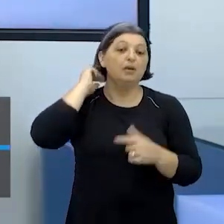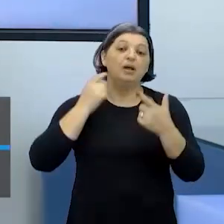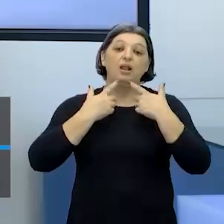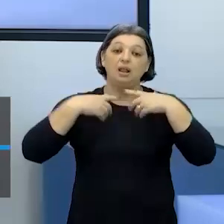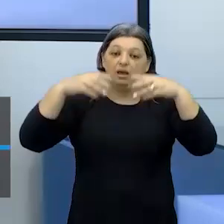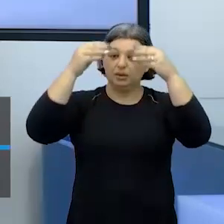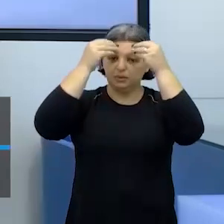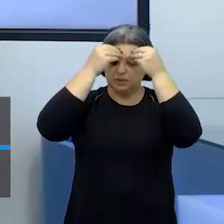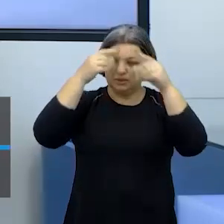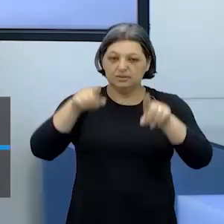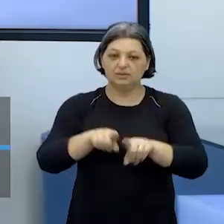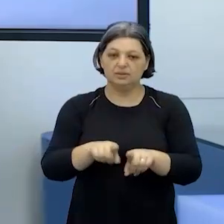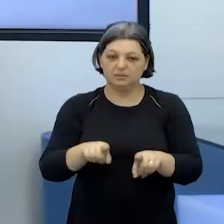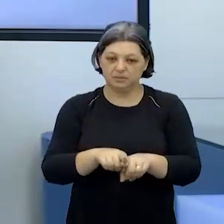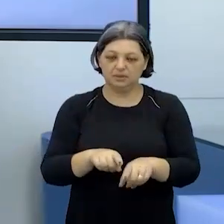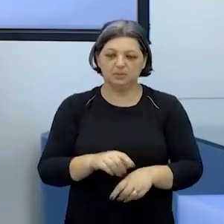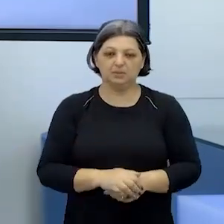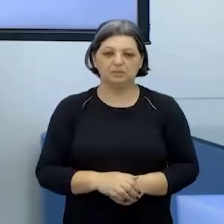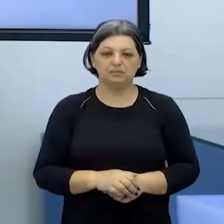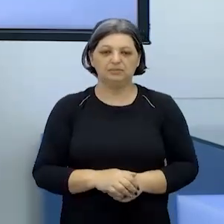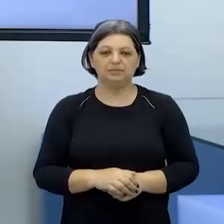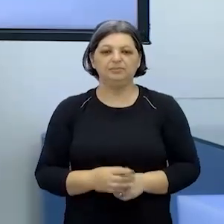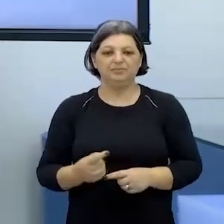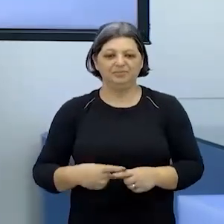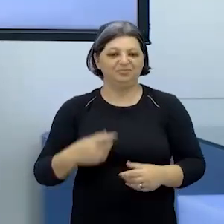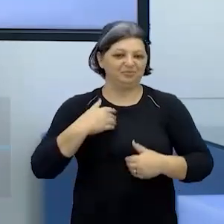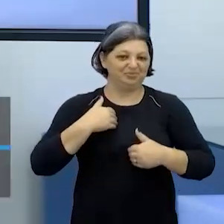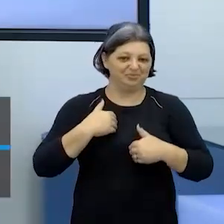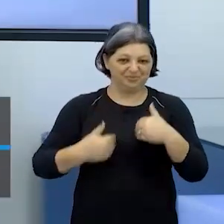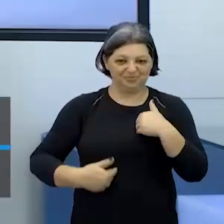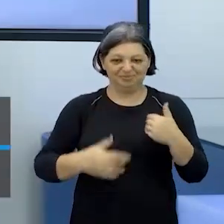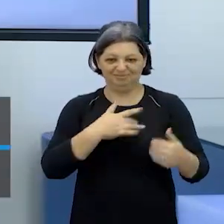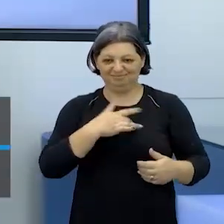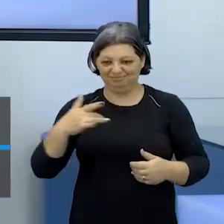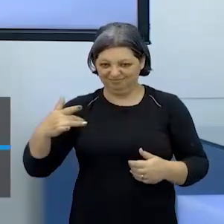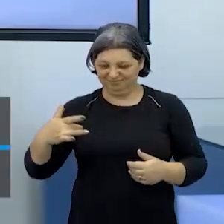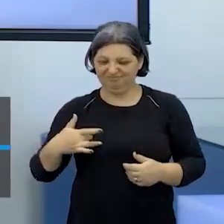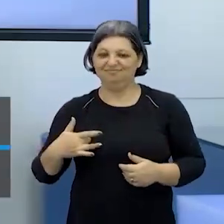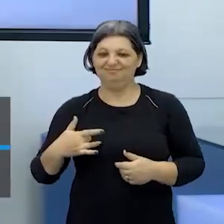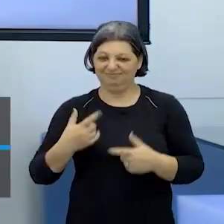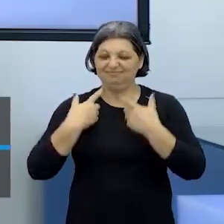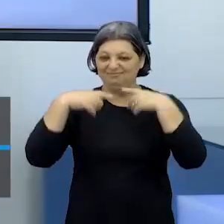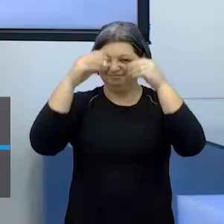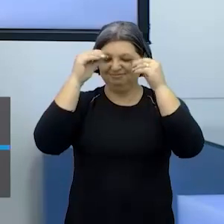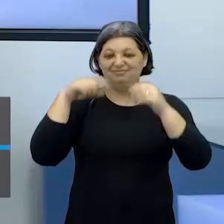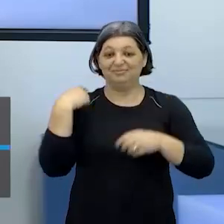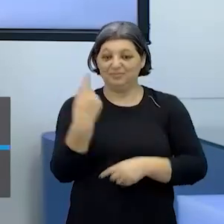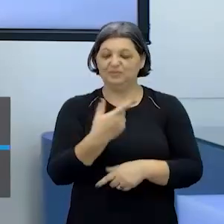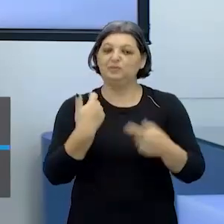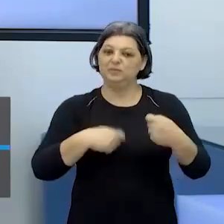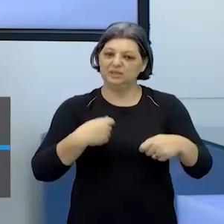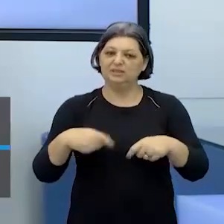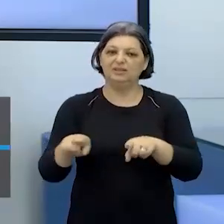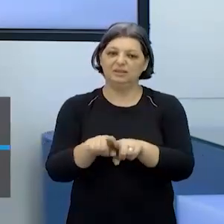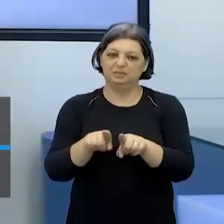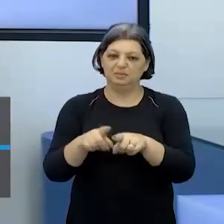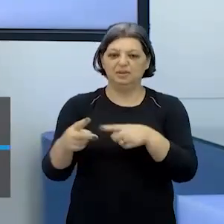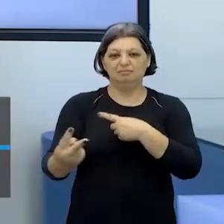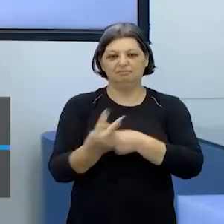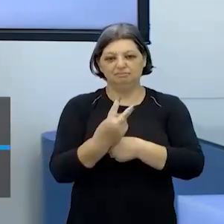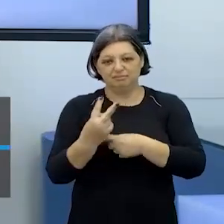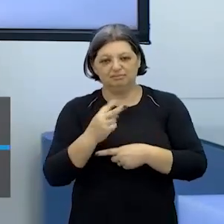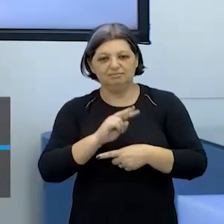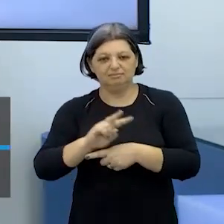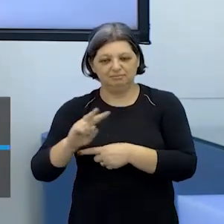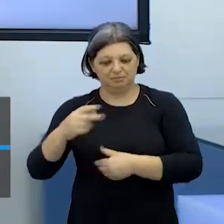eu sou do start do desafio mas estou aqui em corpo saúde linguagem que eu também gosto né a gente precisa se cuidar entender a linguagem